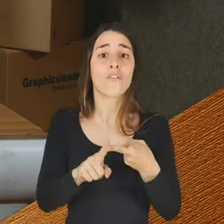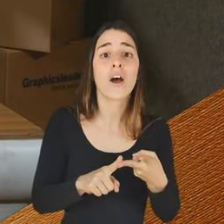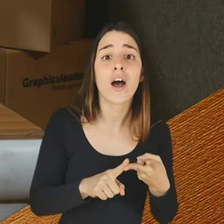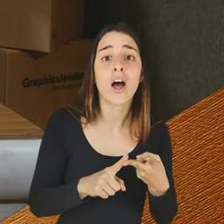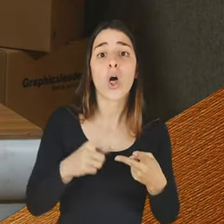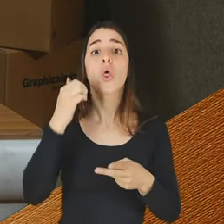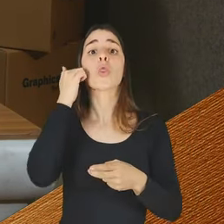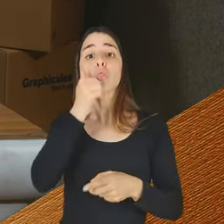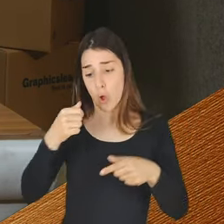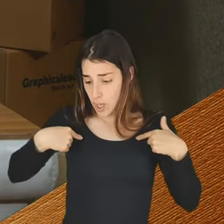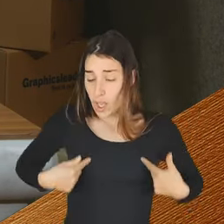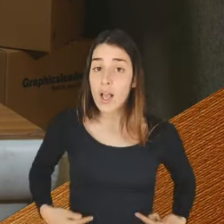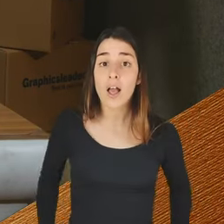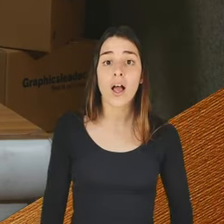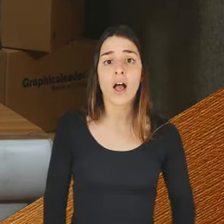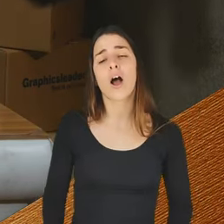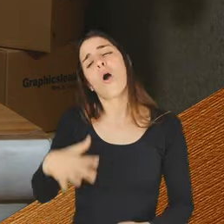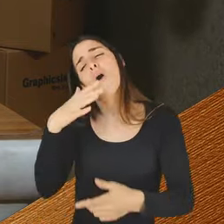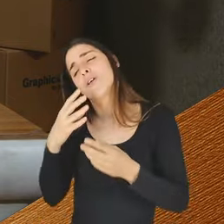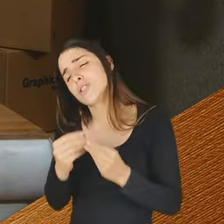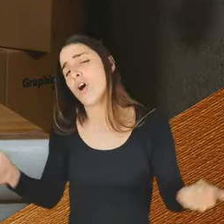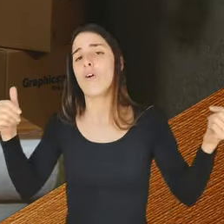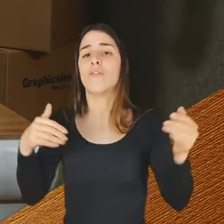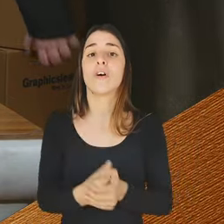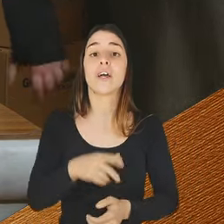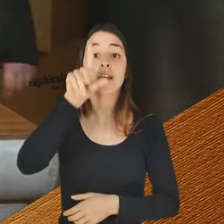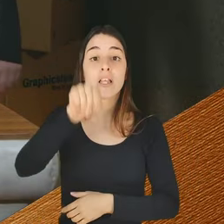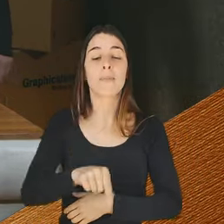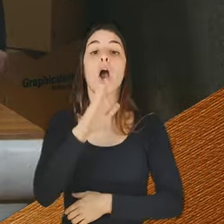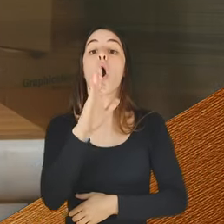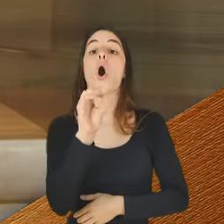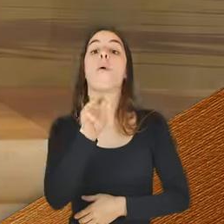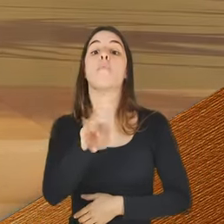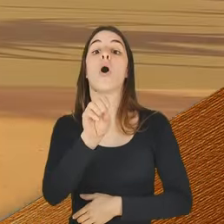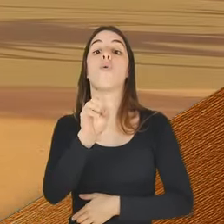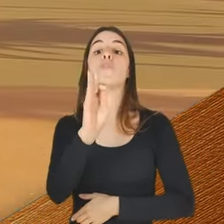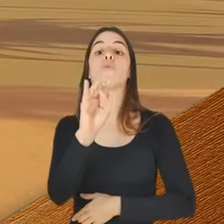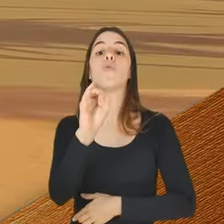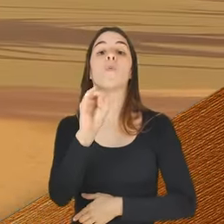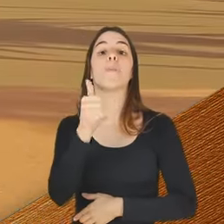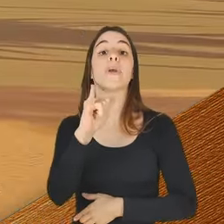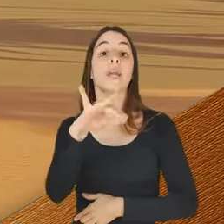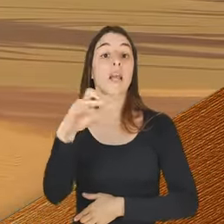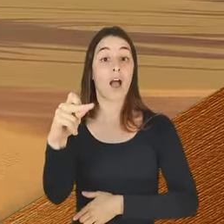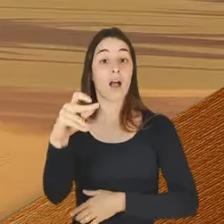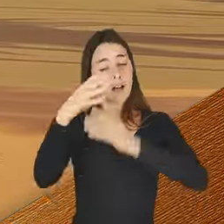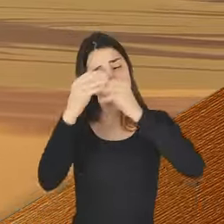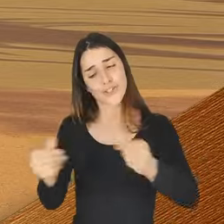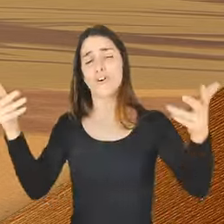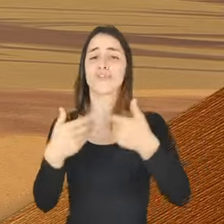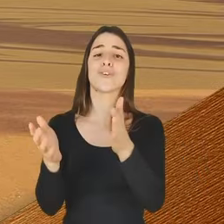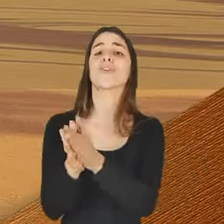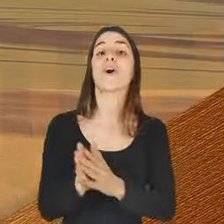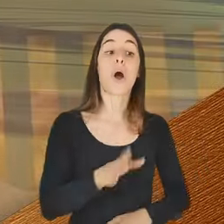Cura, Joana. E o maior de todos, homofobia. Estamos aqui para isso, Joana. Cura tudo, Joana. Por isso, já